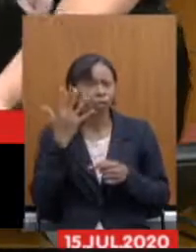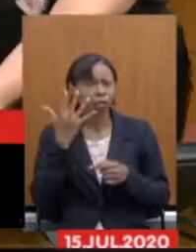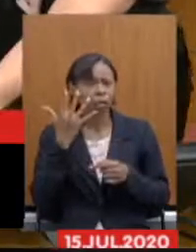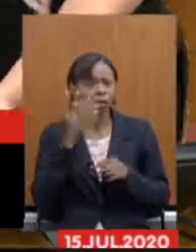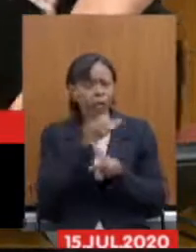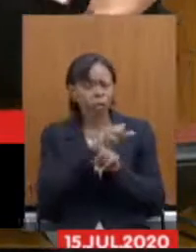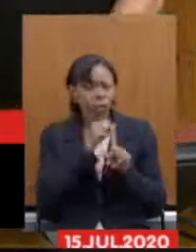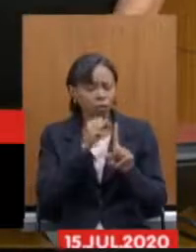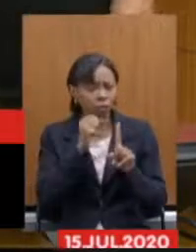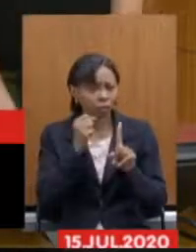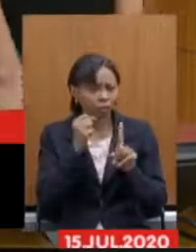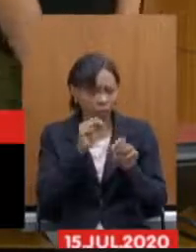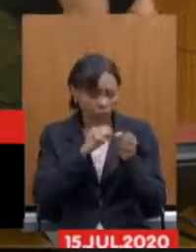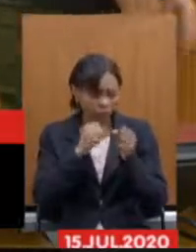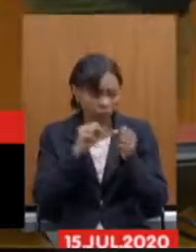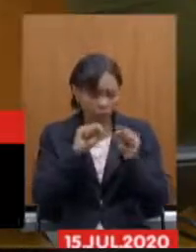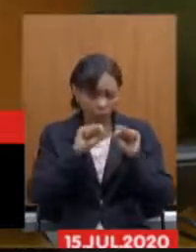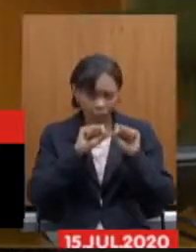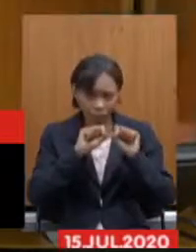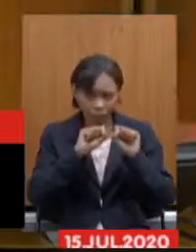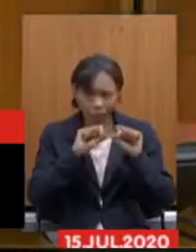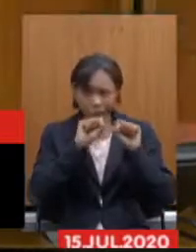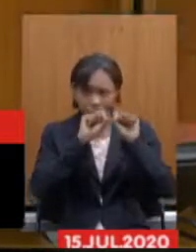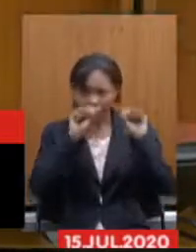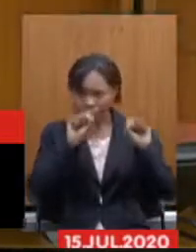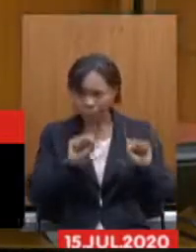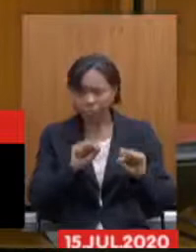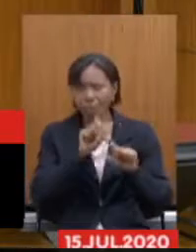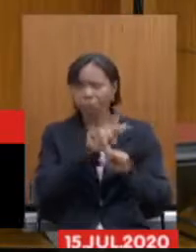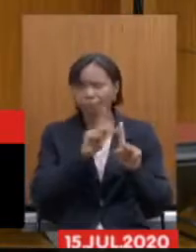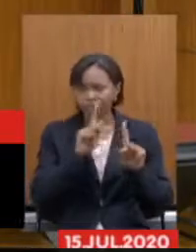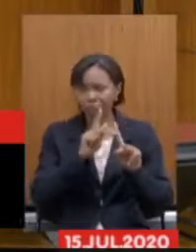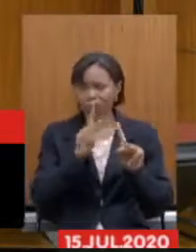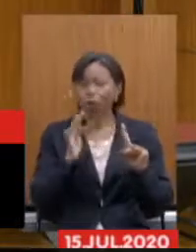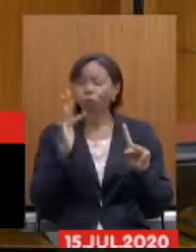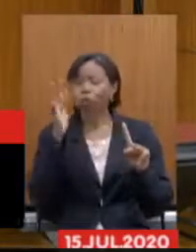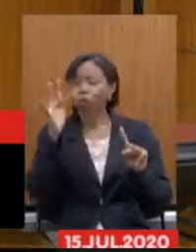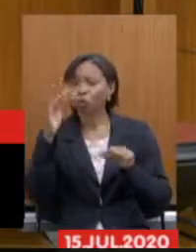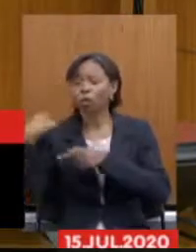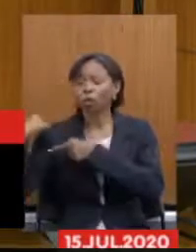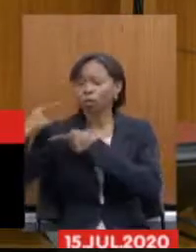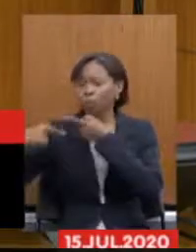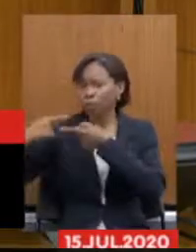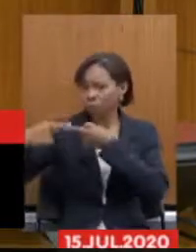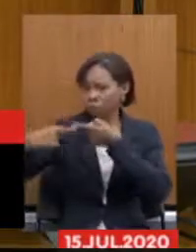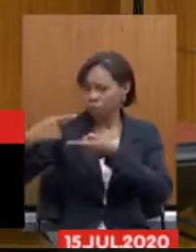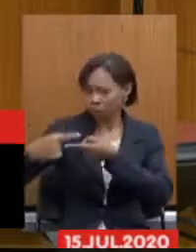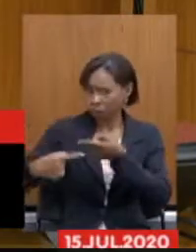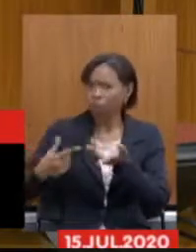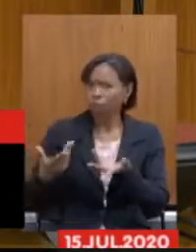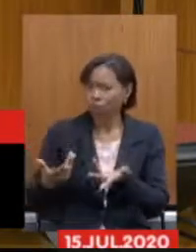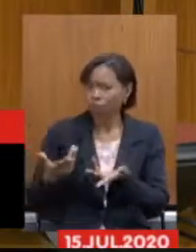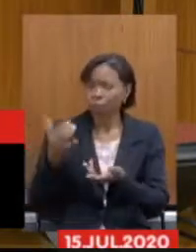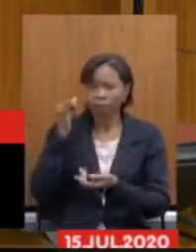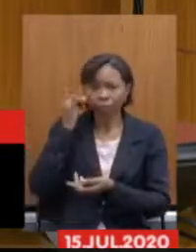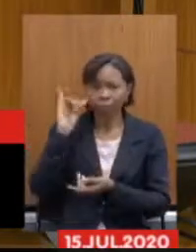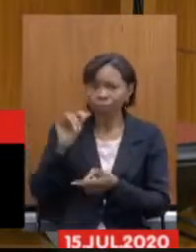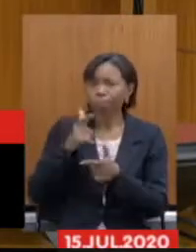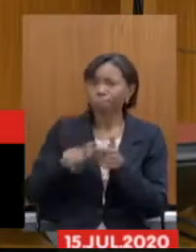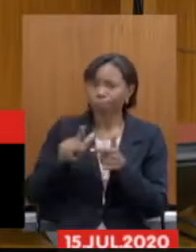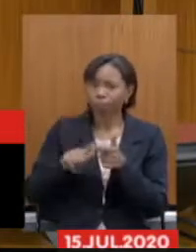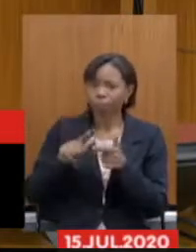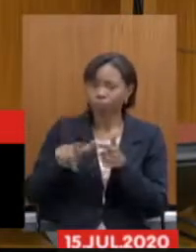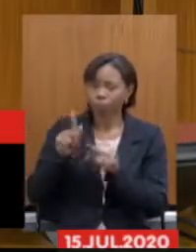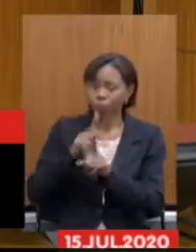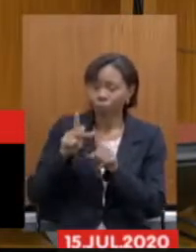futuras gerações, e aí é importante dizer sobre isso, porque as futuras gerações não teriam o problema de uma Previdência